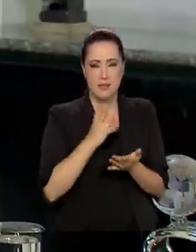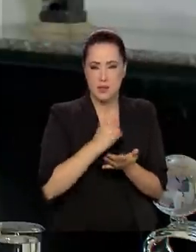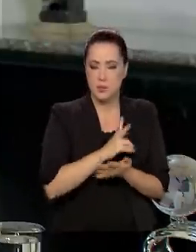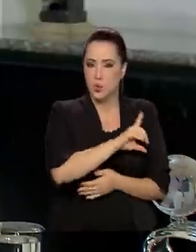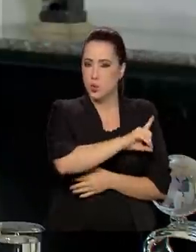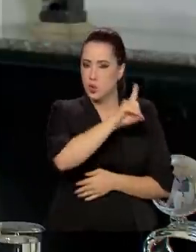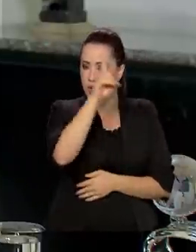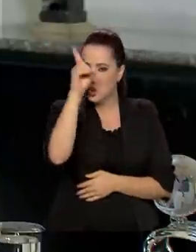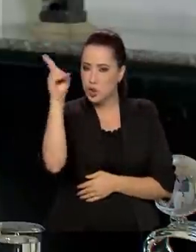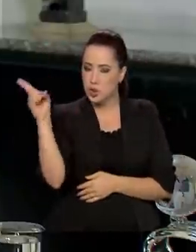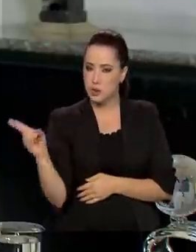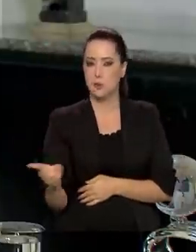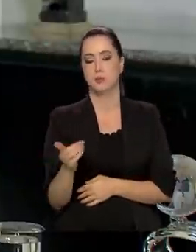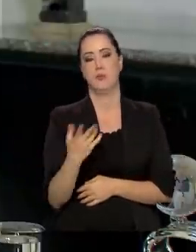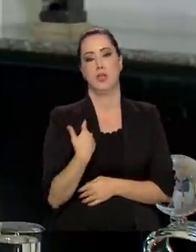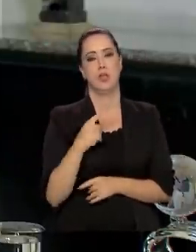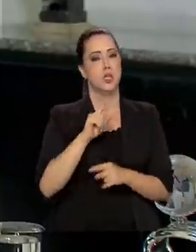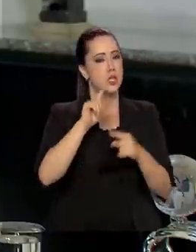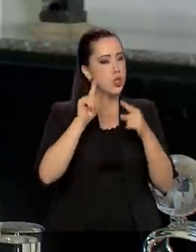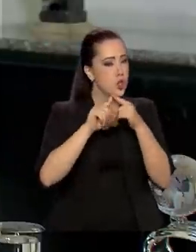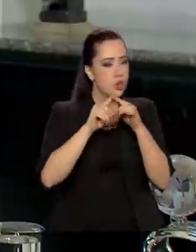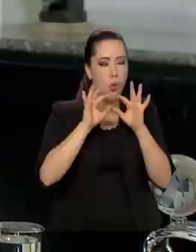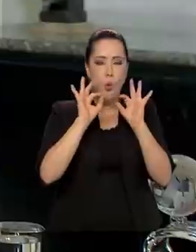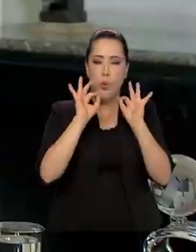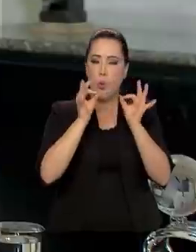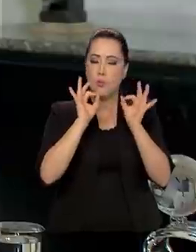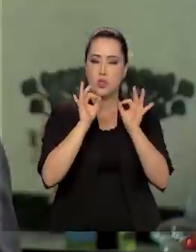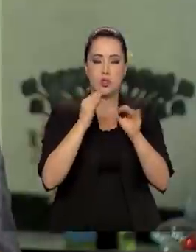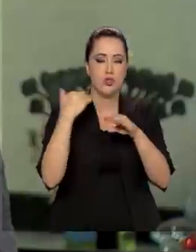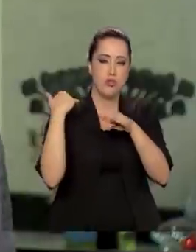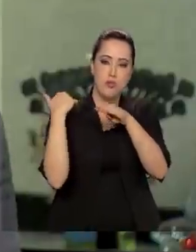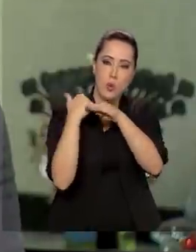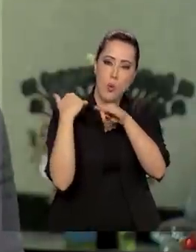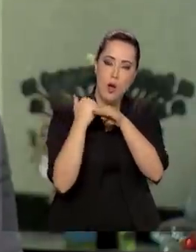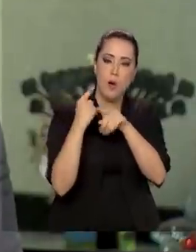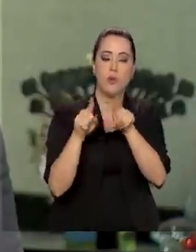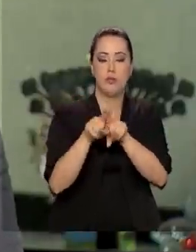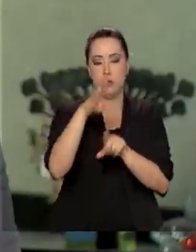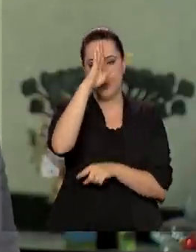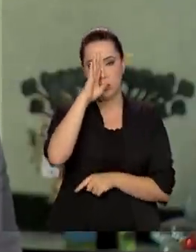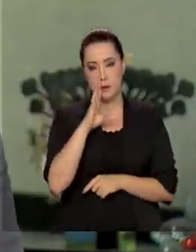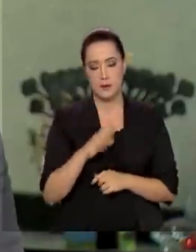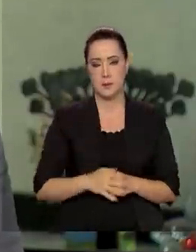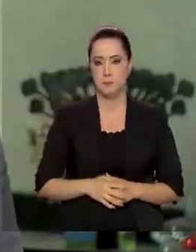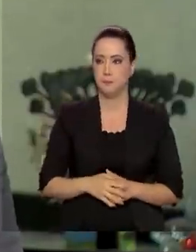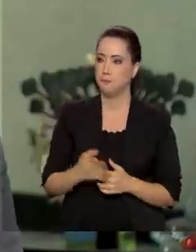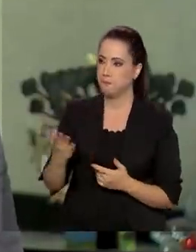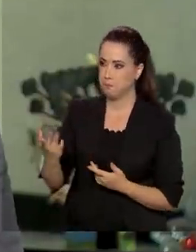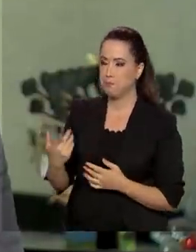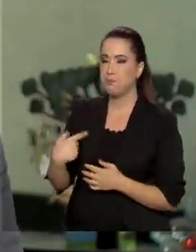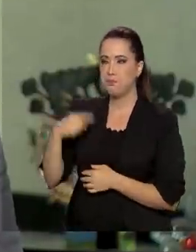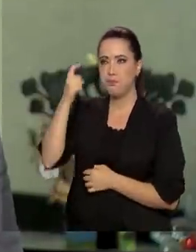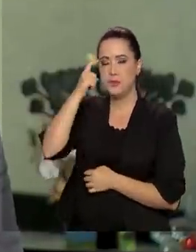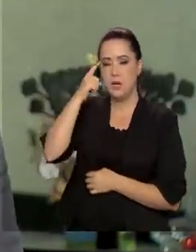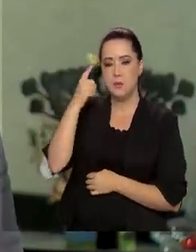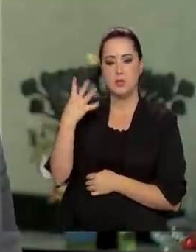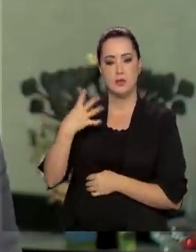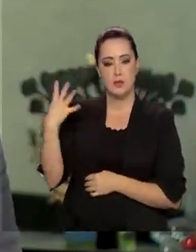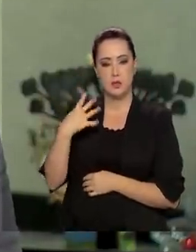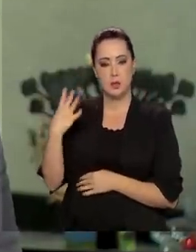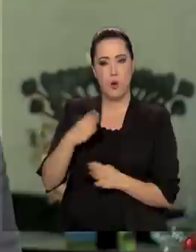de forma igualitária e grátis. Pensando nessas quatro fases do plano, a gente